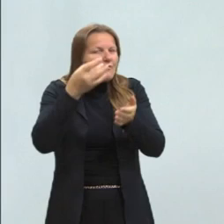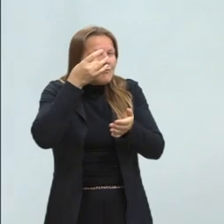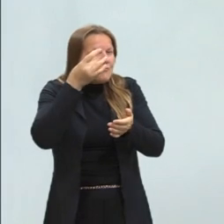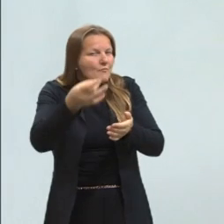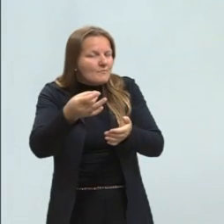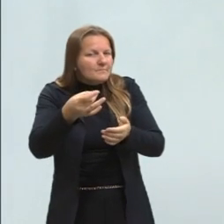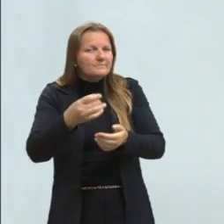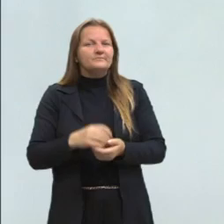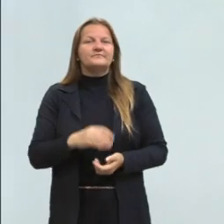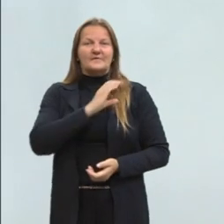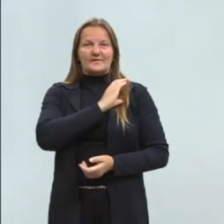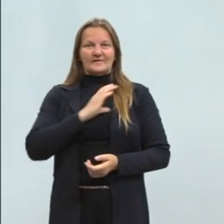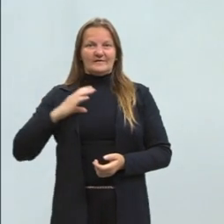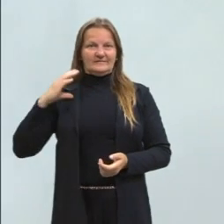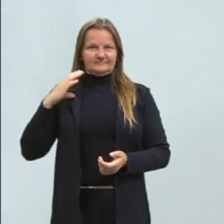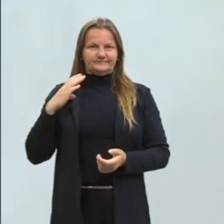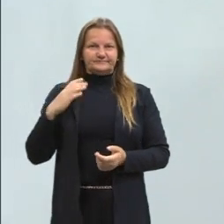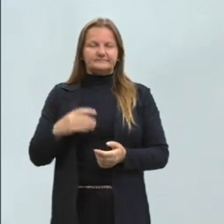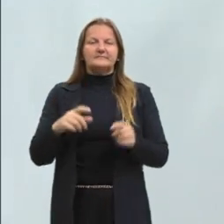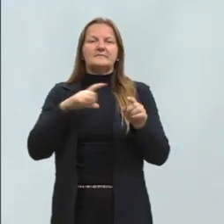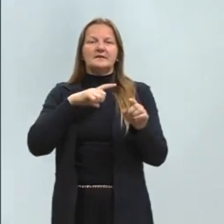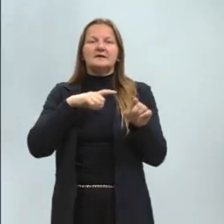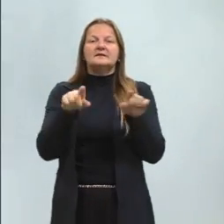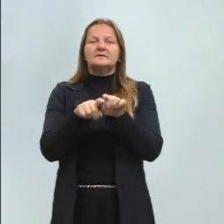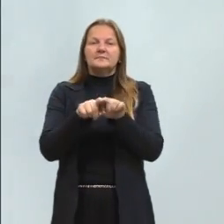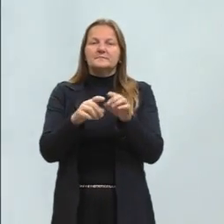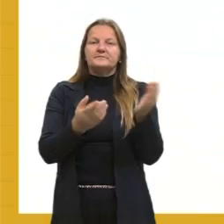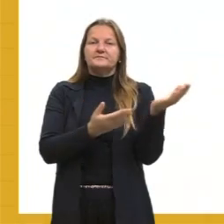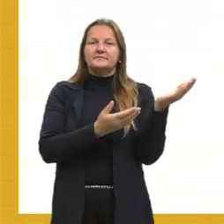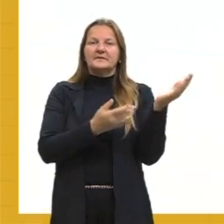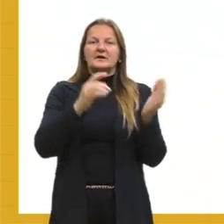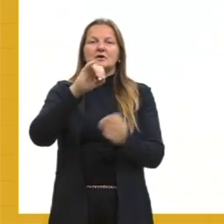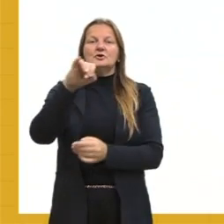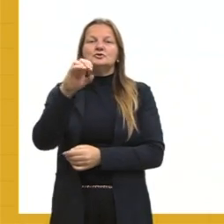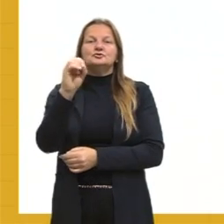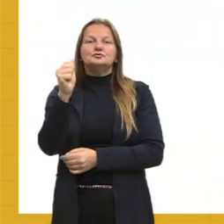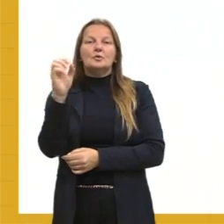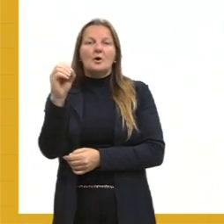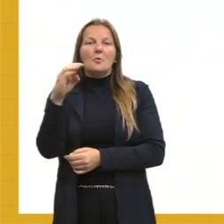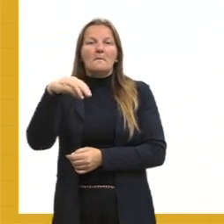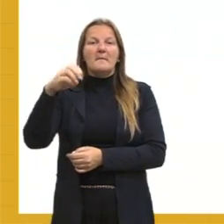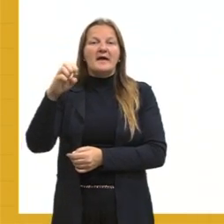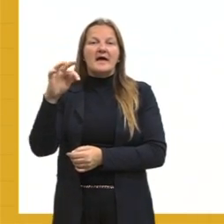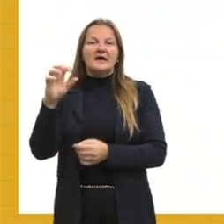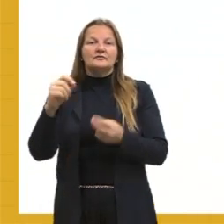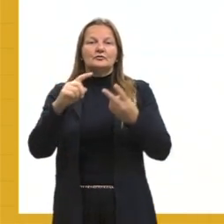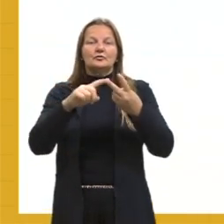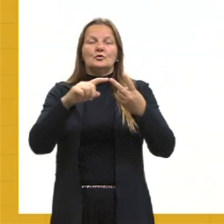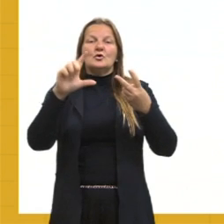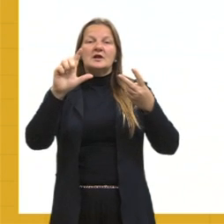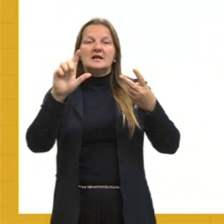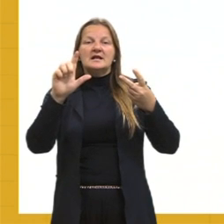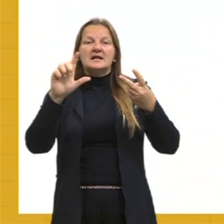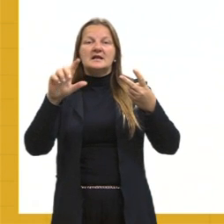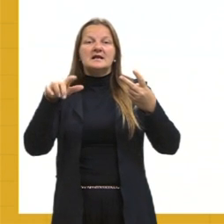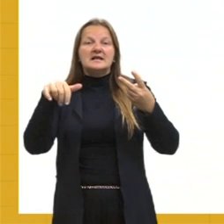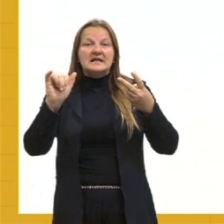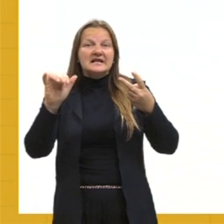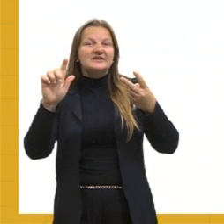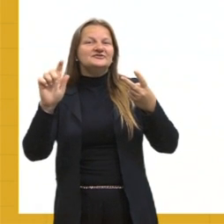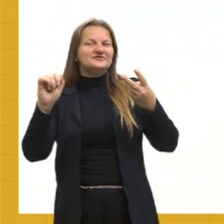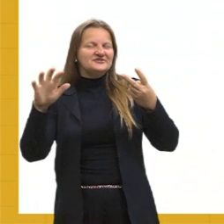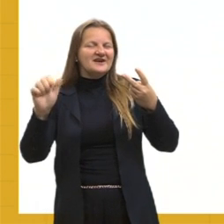Clarice Lispector, tá? Temos também ali o João Cabral de Melo Neto, Lígia Fagundes Telles, nosso